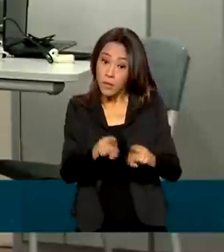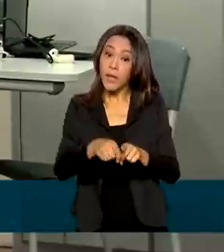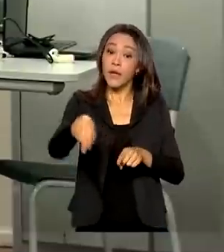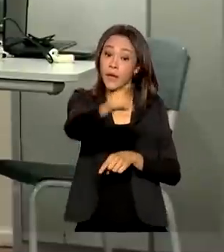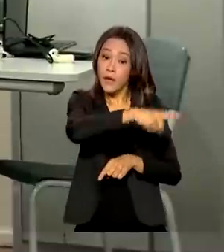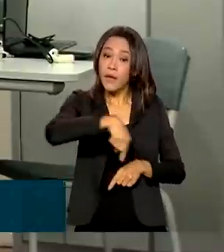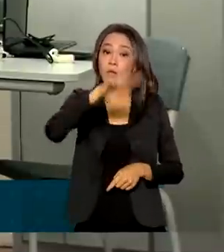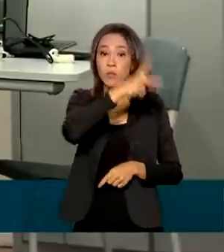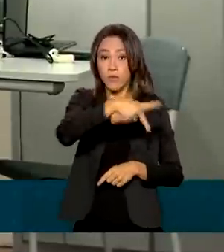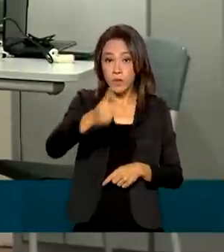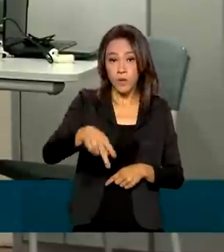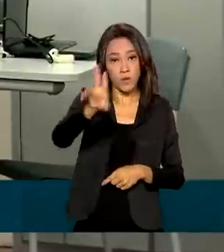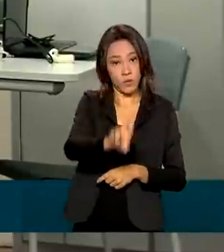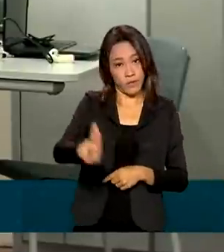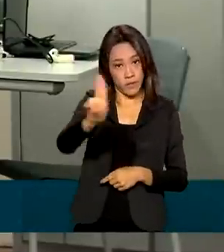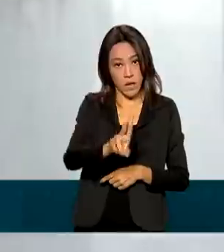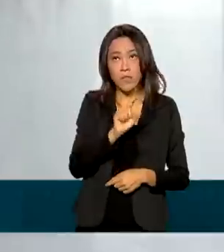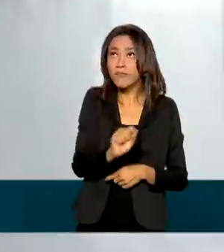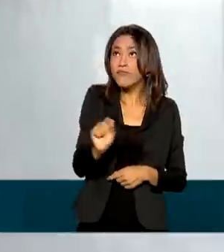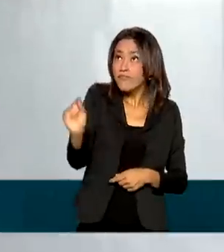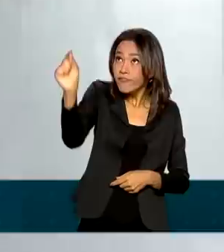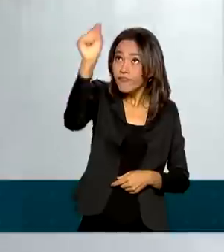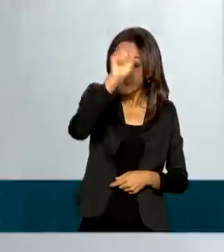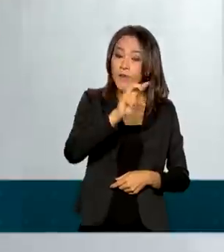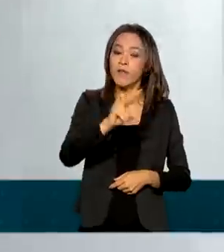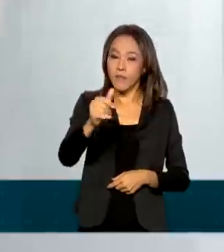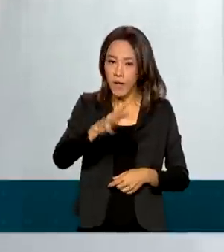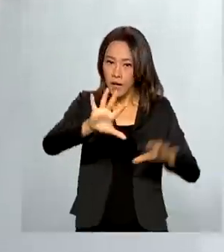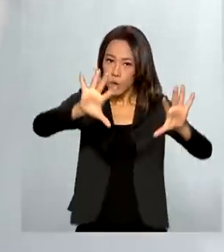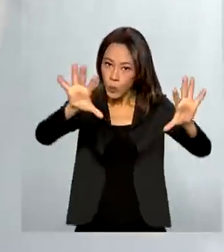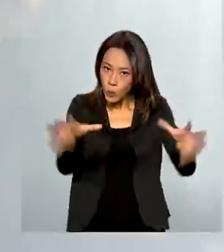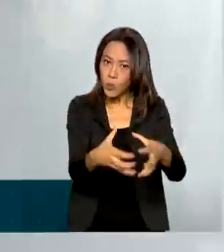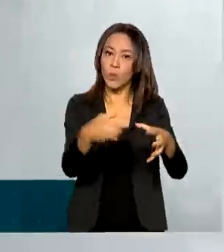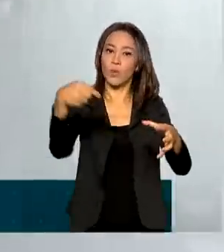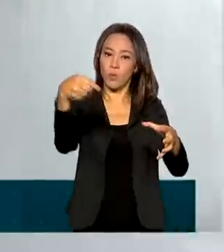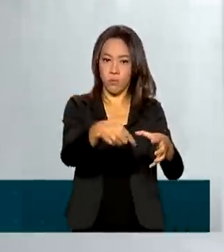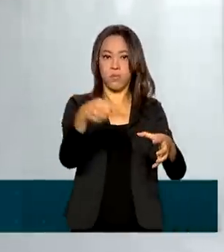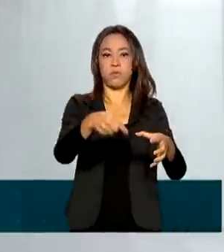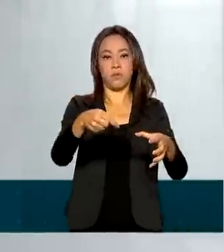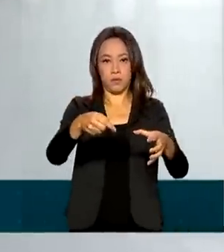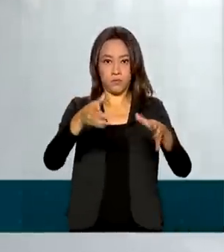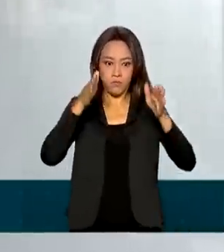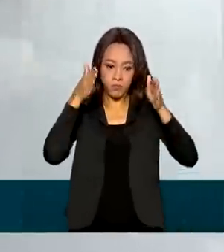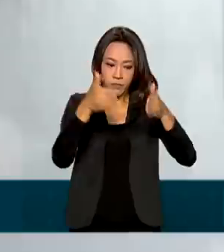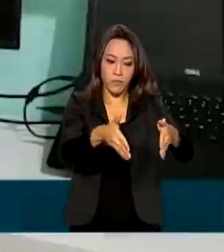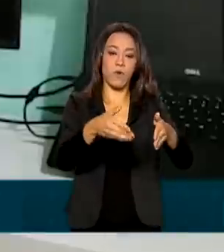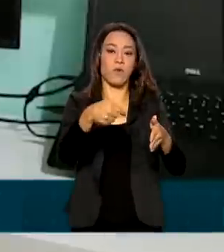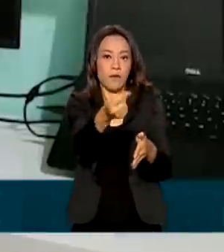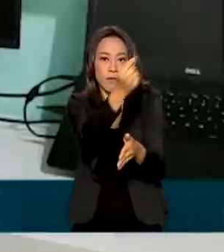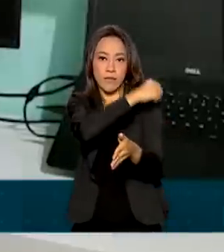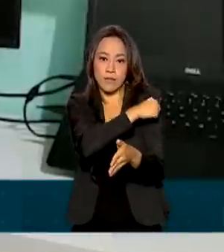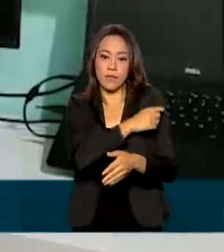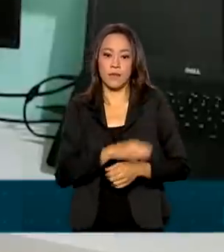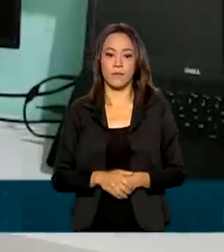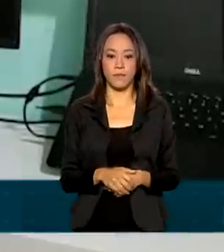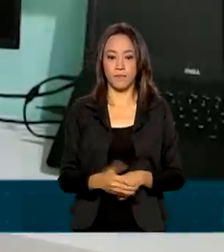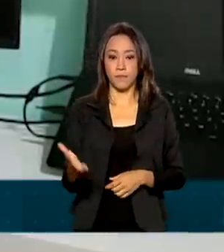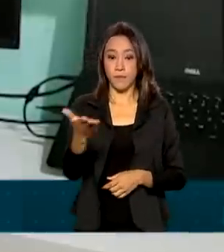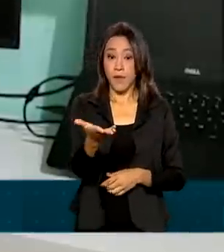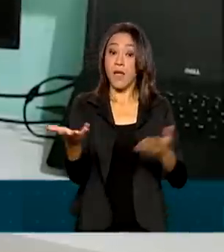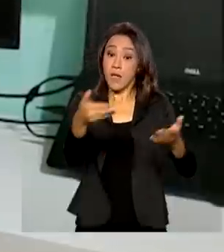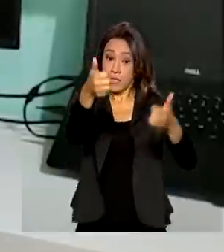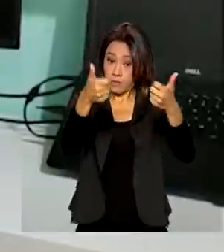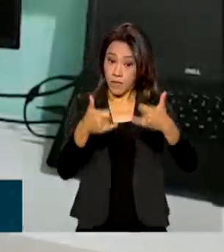de educação do ensino superior também passaram a fazer parte dos grupos prioritários da vacinação. E os deixa um pouco mais